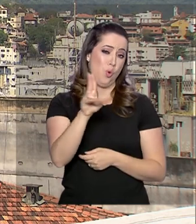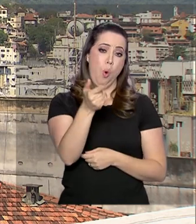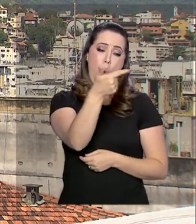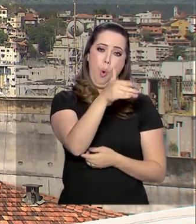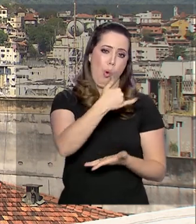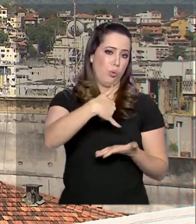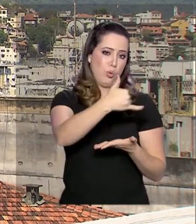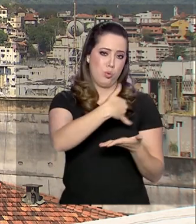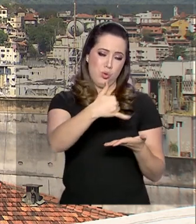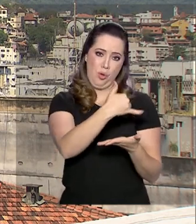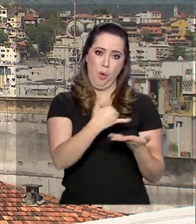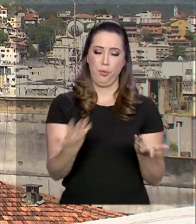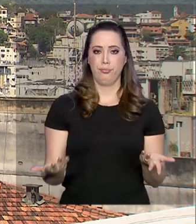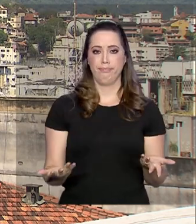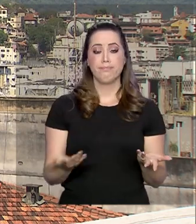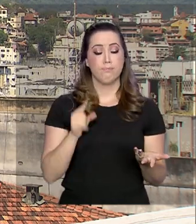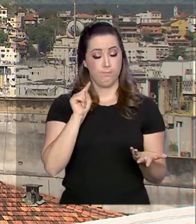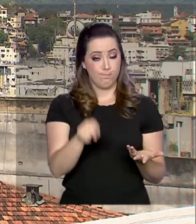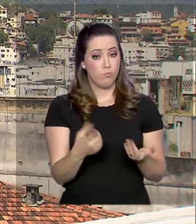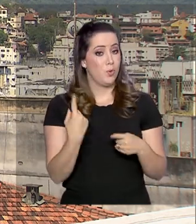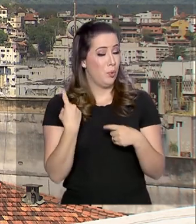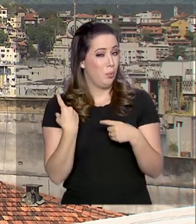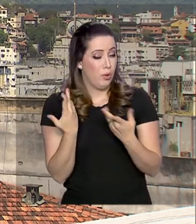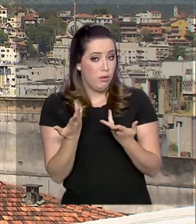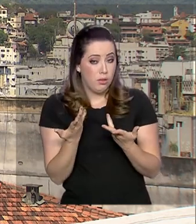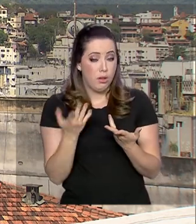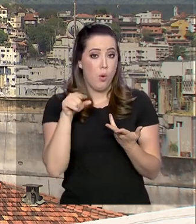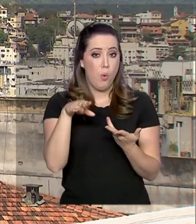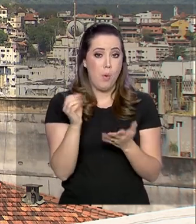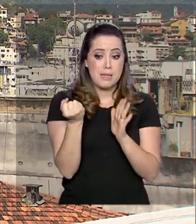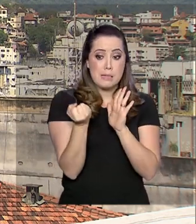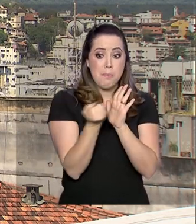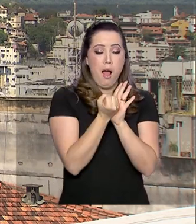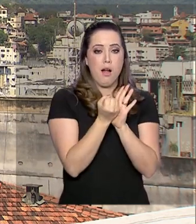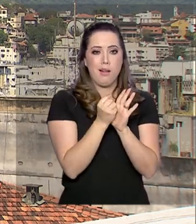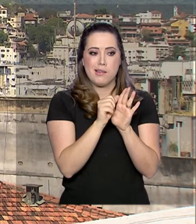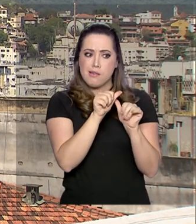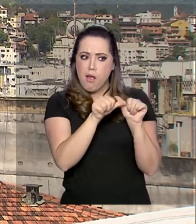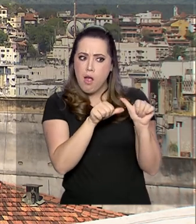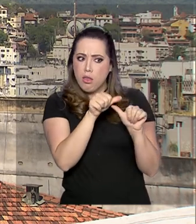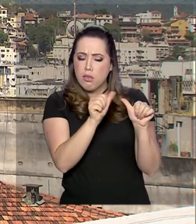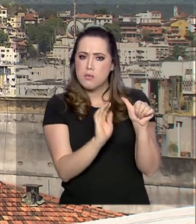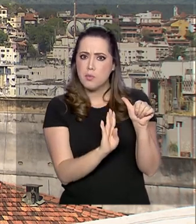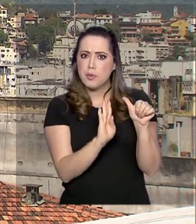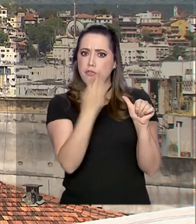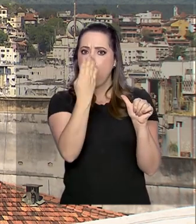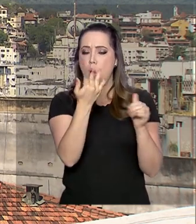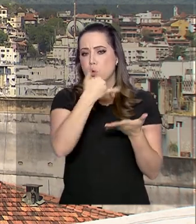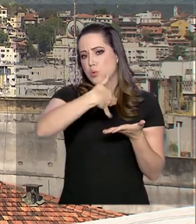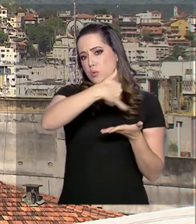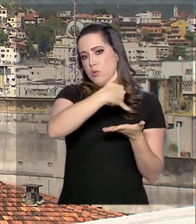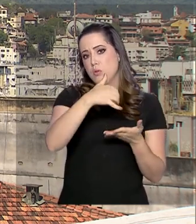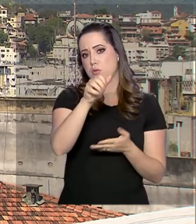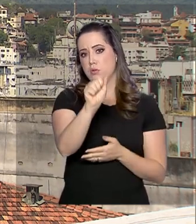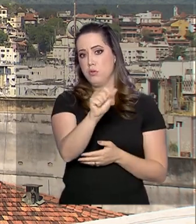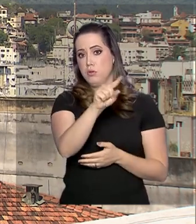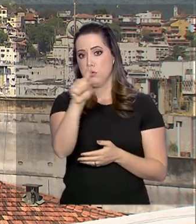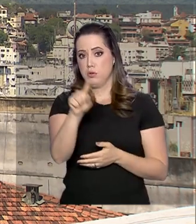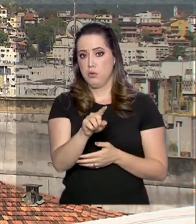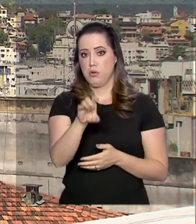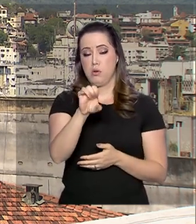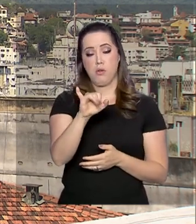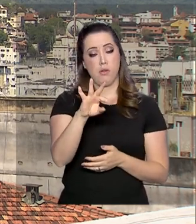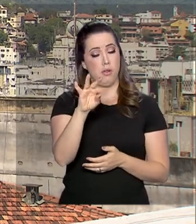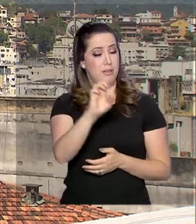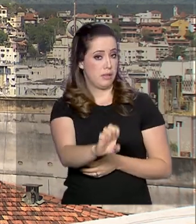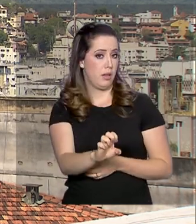óleo de origem desconhecida. A consequência é que as marcas que adulteraram o produto vão ficar com a comercialização suspensa. Essa